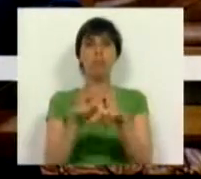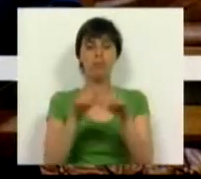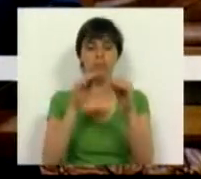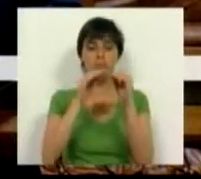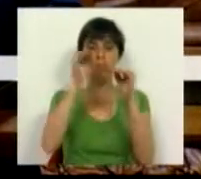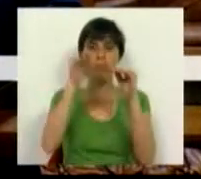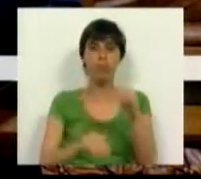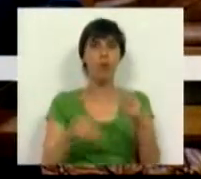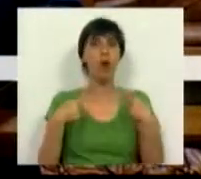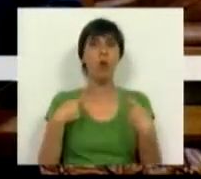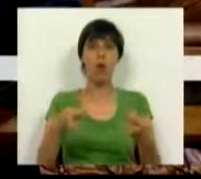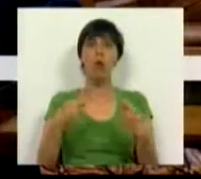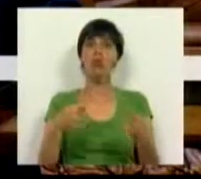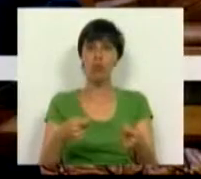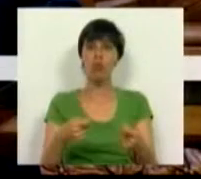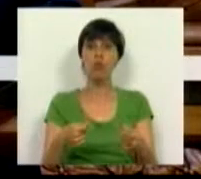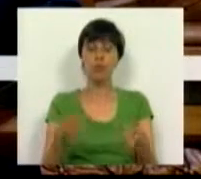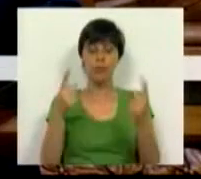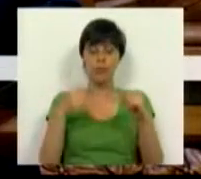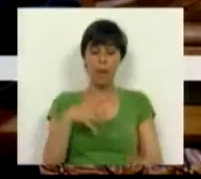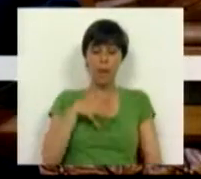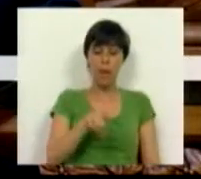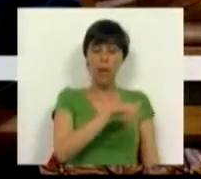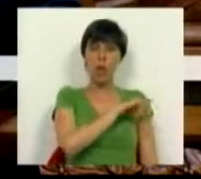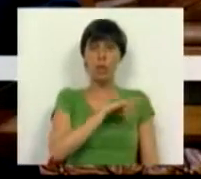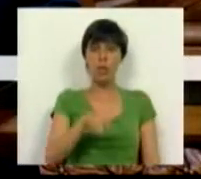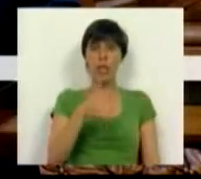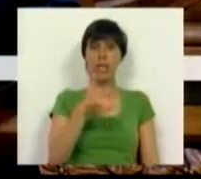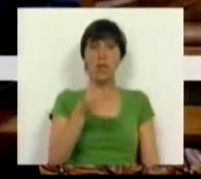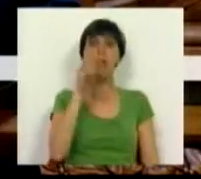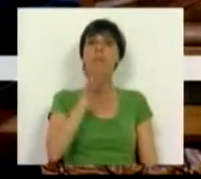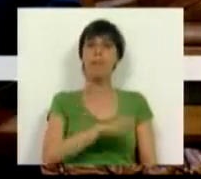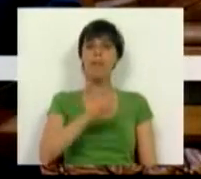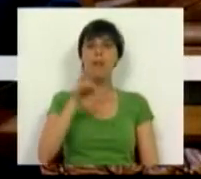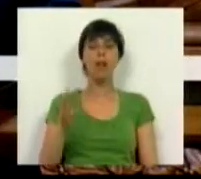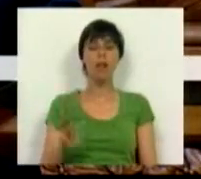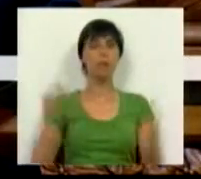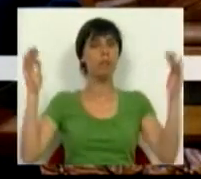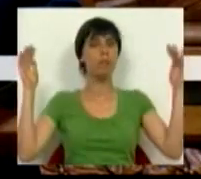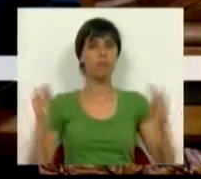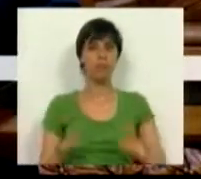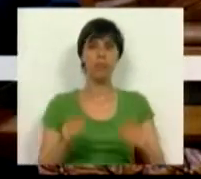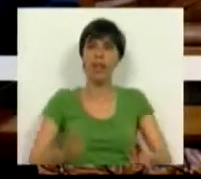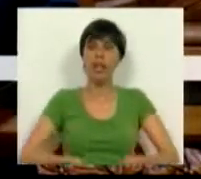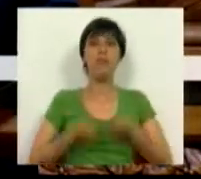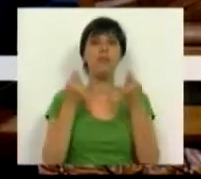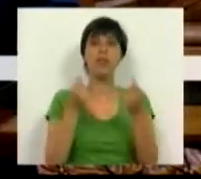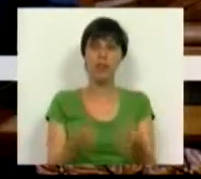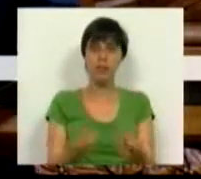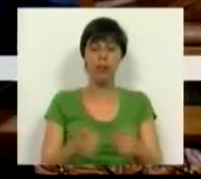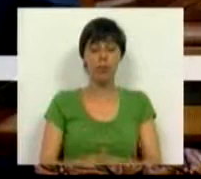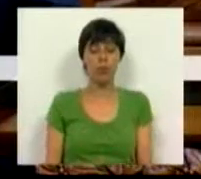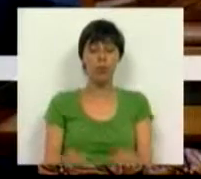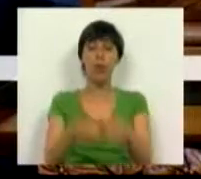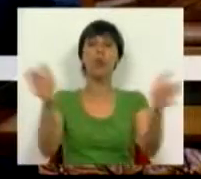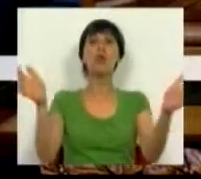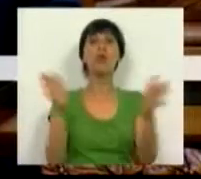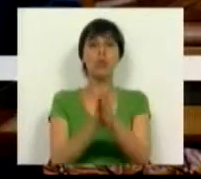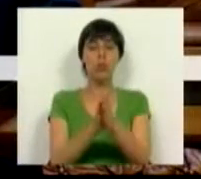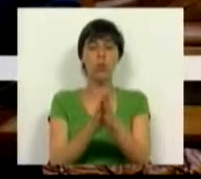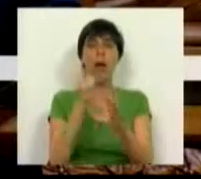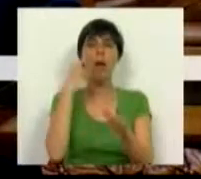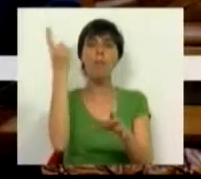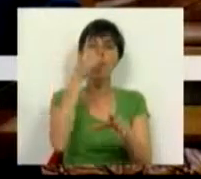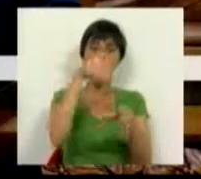quebra do consumo e cerca de 1.250 milhões a quebra de investimento. No total, a